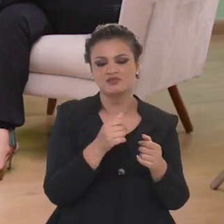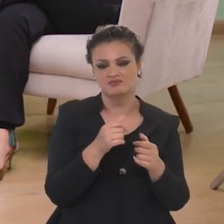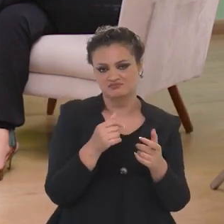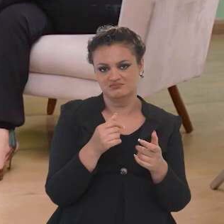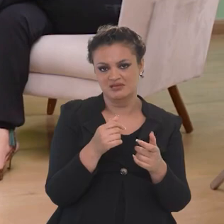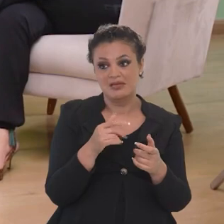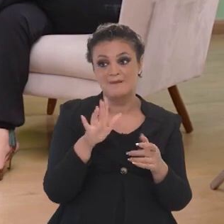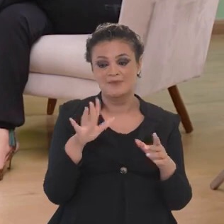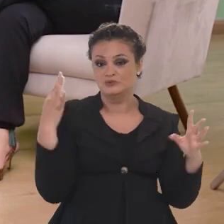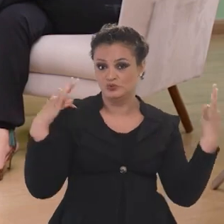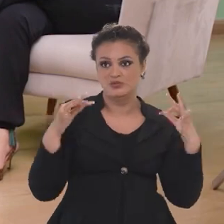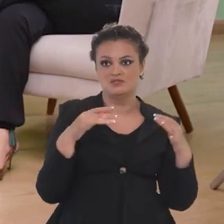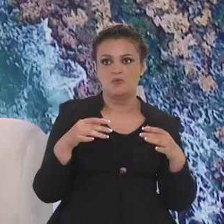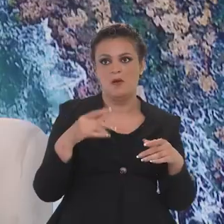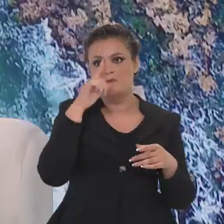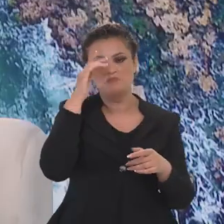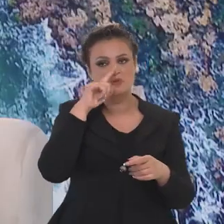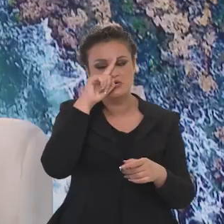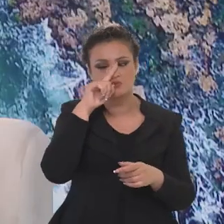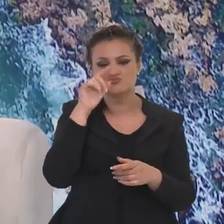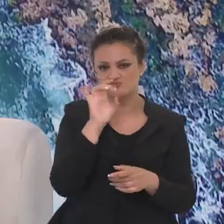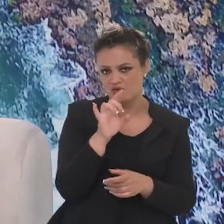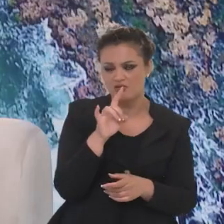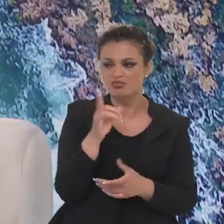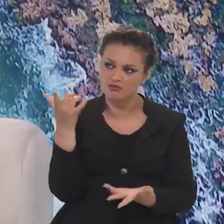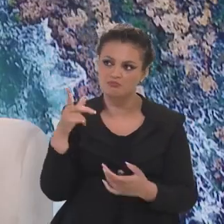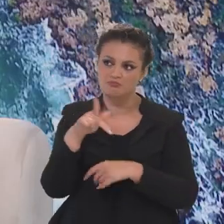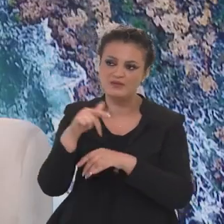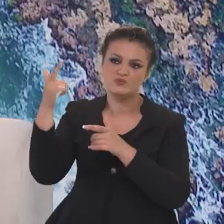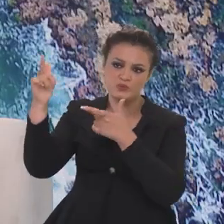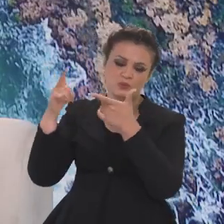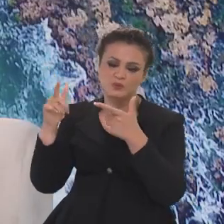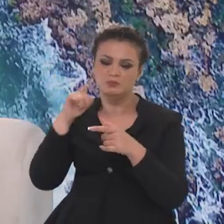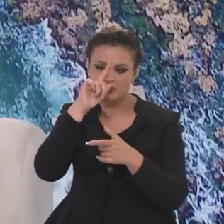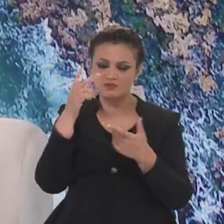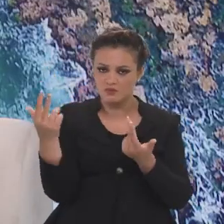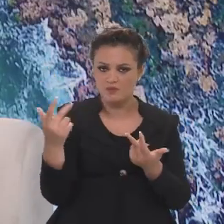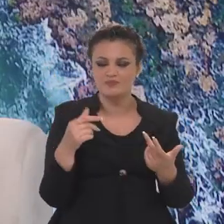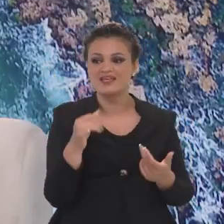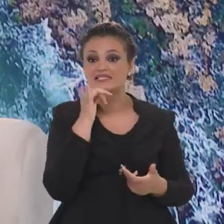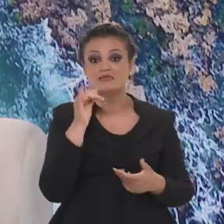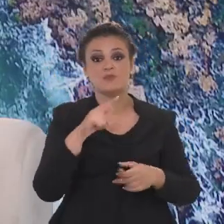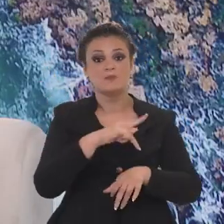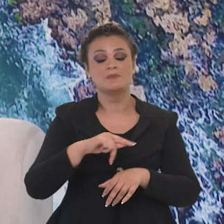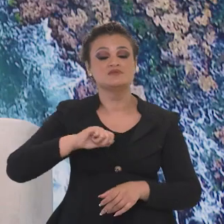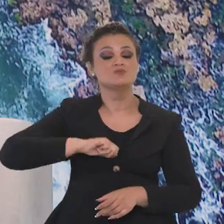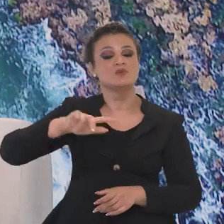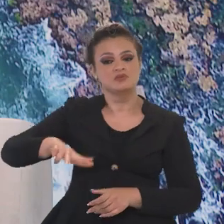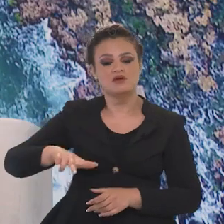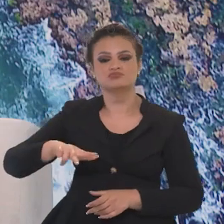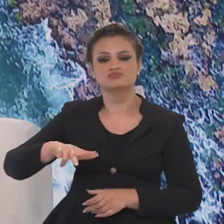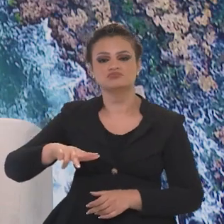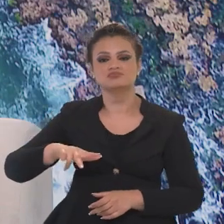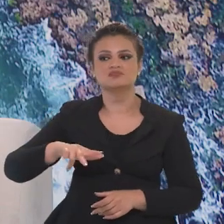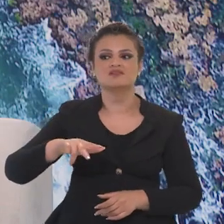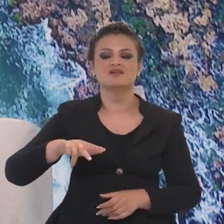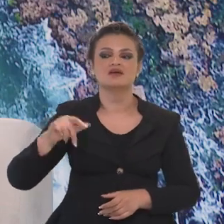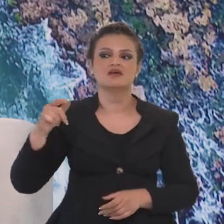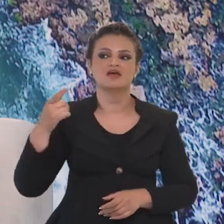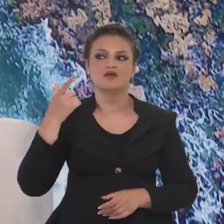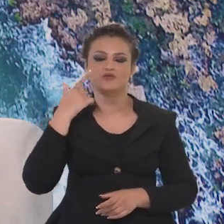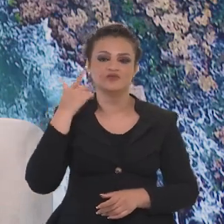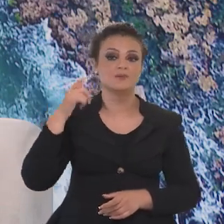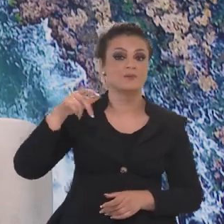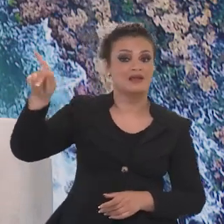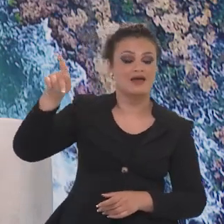Não é problema só do turismo, ponto. Agora, quando você vai a Portugal e a gente fez essa pesquisa, tiver acesso a essa pesquisa em Portugal, o que é